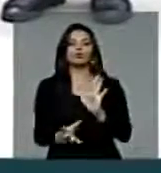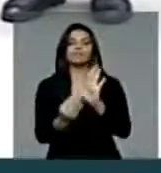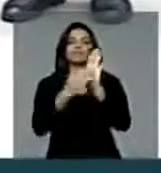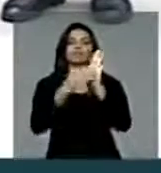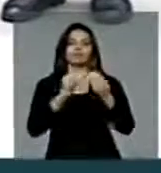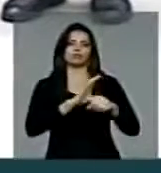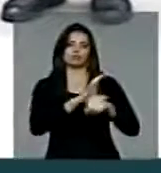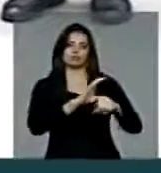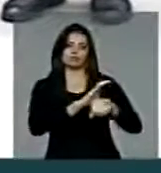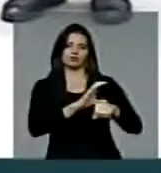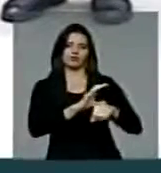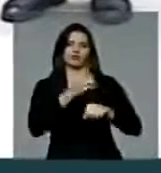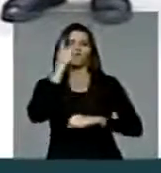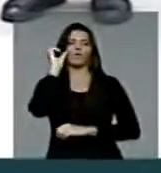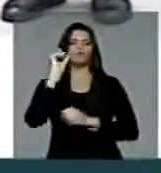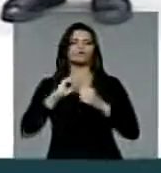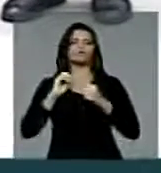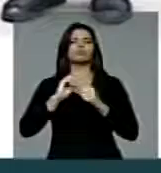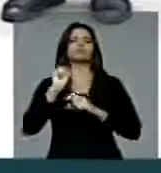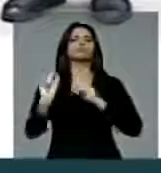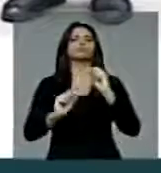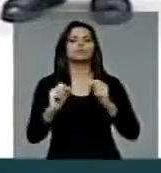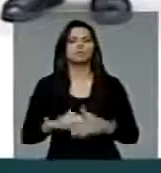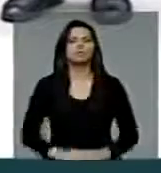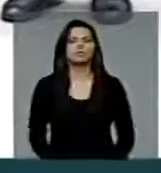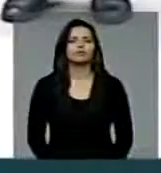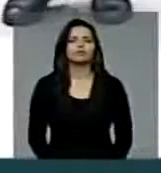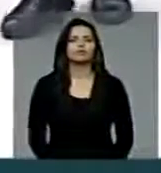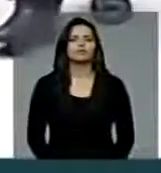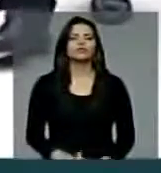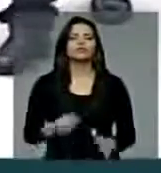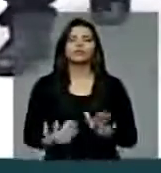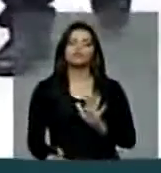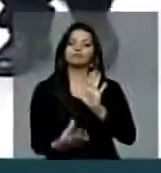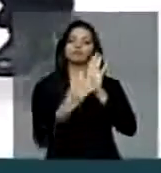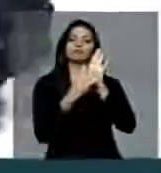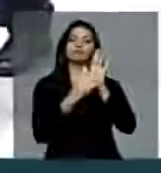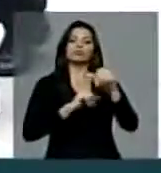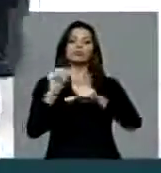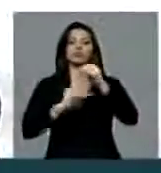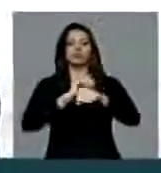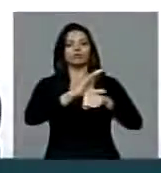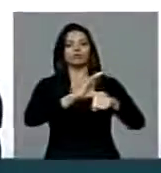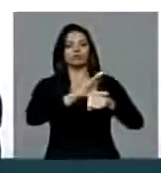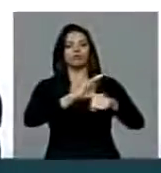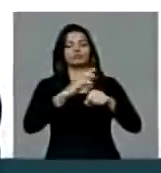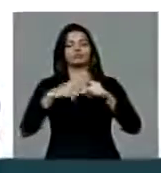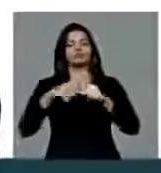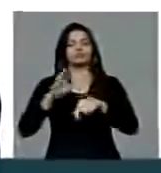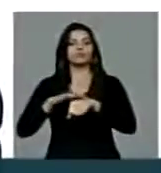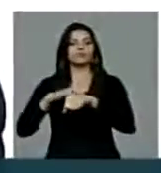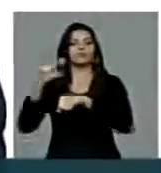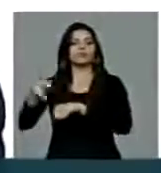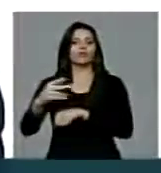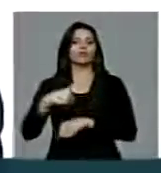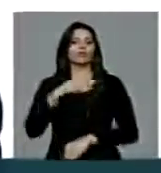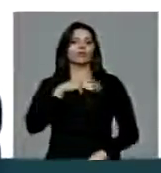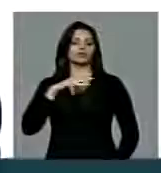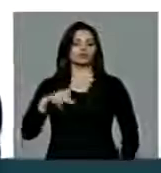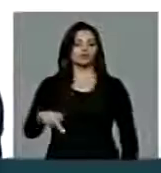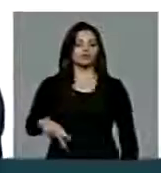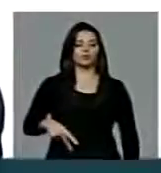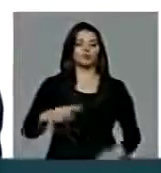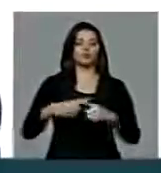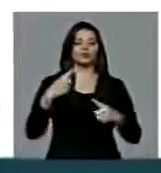Constituição. O que nós fizemos ontem nada mais foi de que fazemos uma emenda à Constituição dando prerrogativas ao Ministério Público,